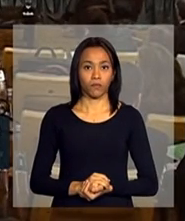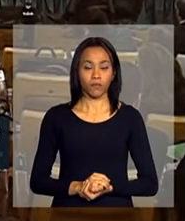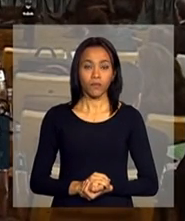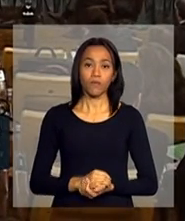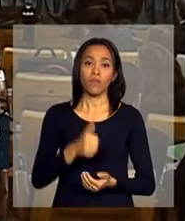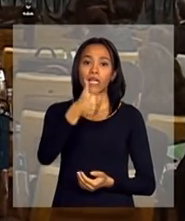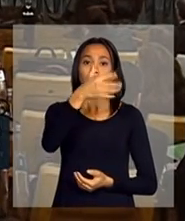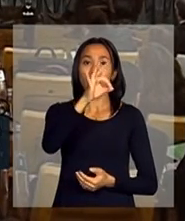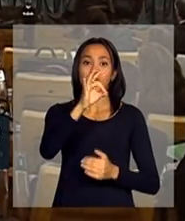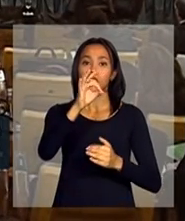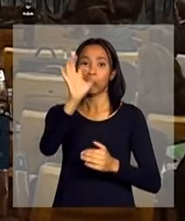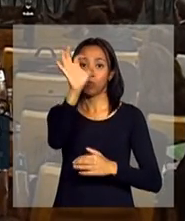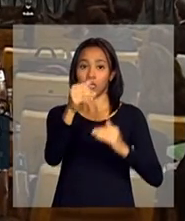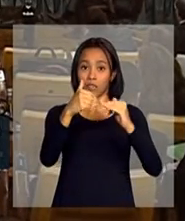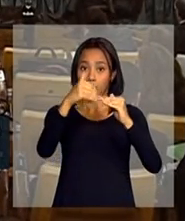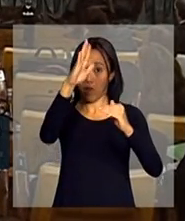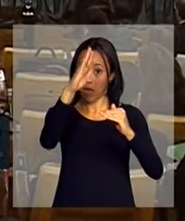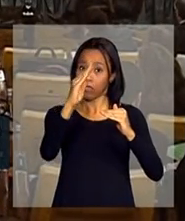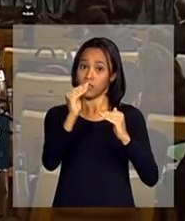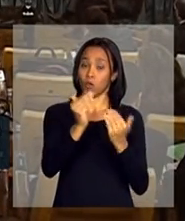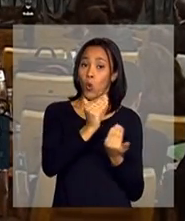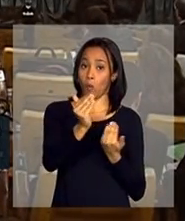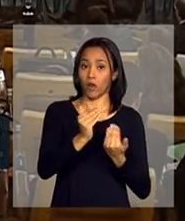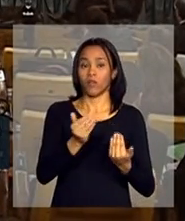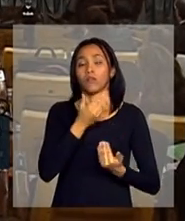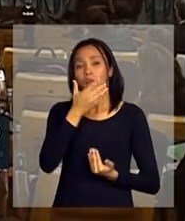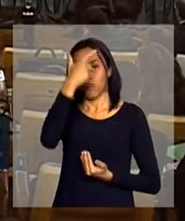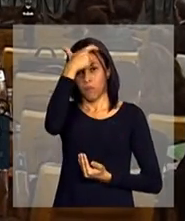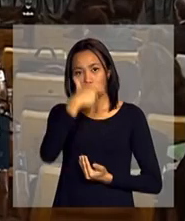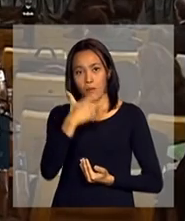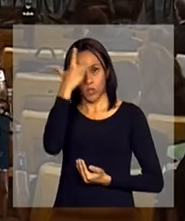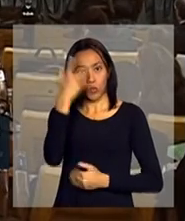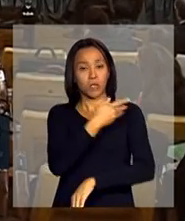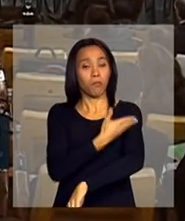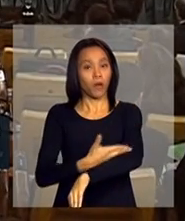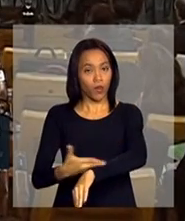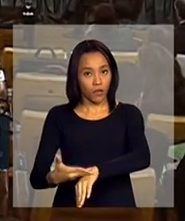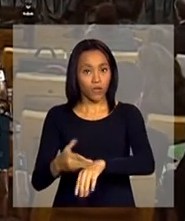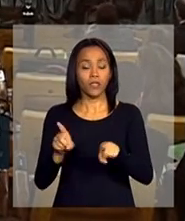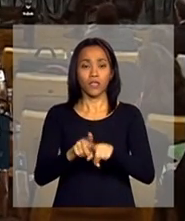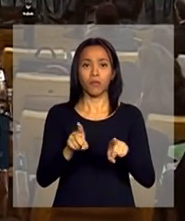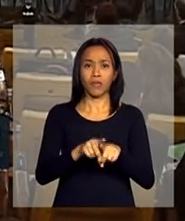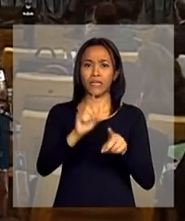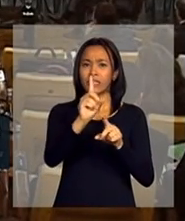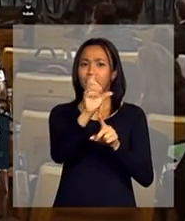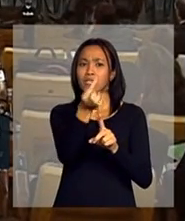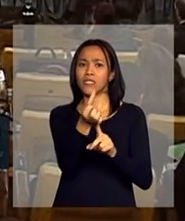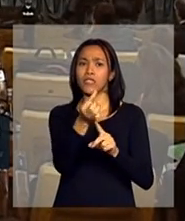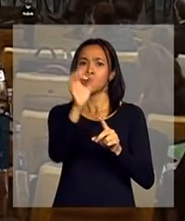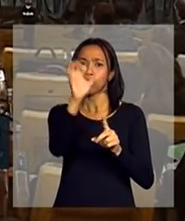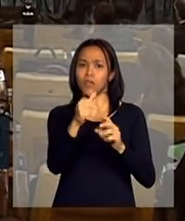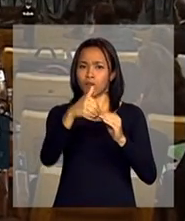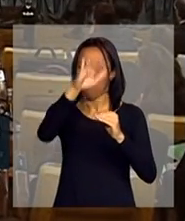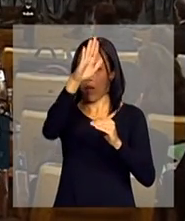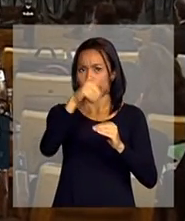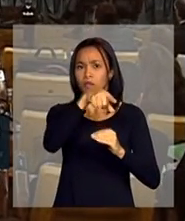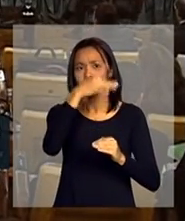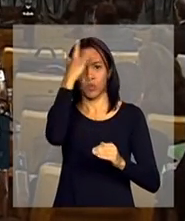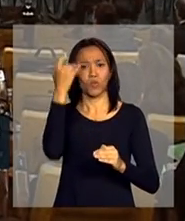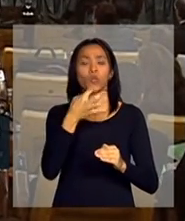10% a mais do que o de brancos e analfabetos 16%, 17% a mais do que os de bancos universitários.